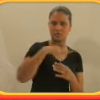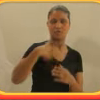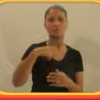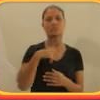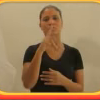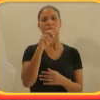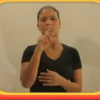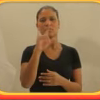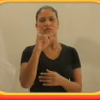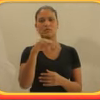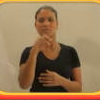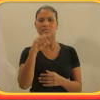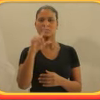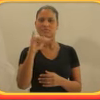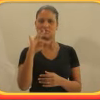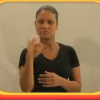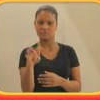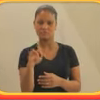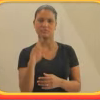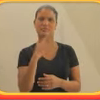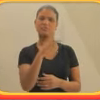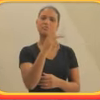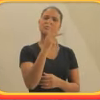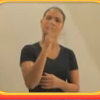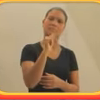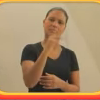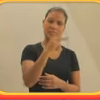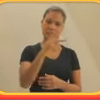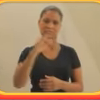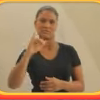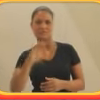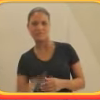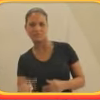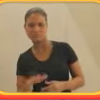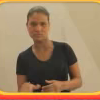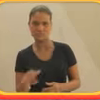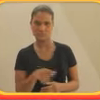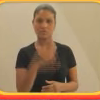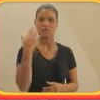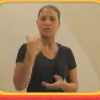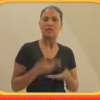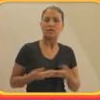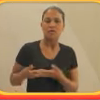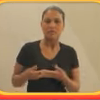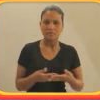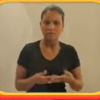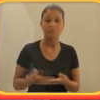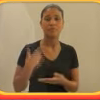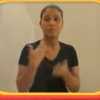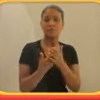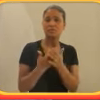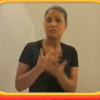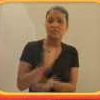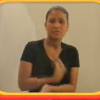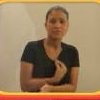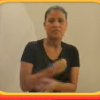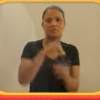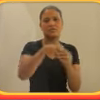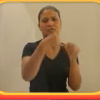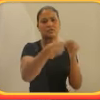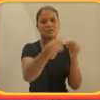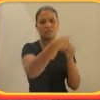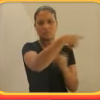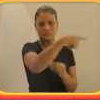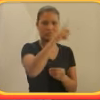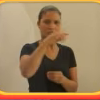quando eu era um bebê. Estudei minha vida no interior do Mato Grosso do Sul e eu estudei em uma escola que